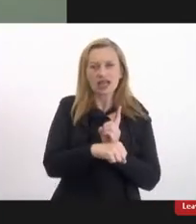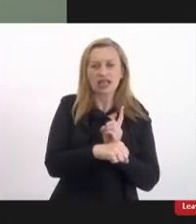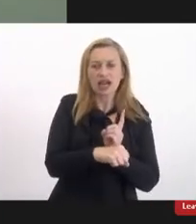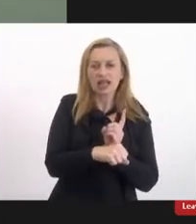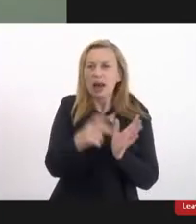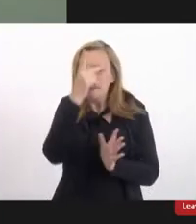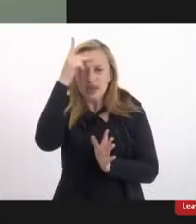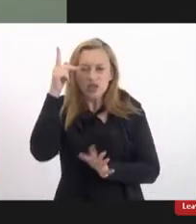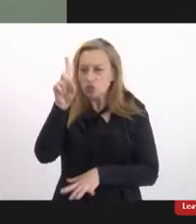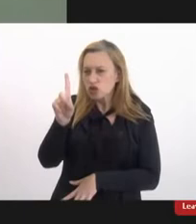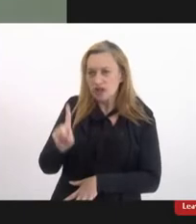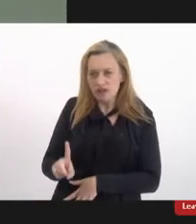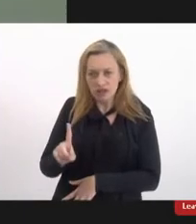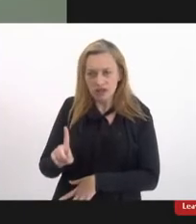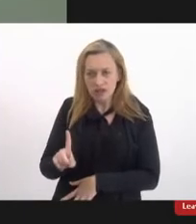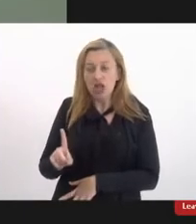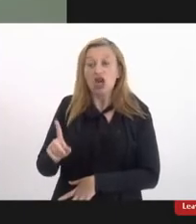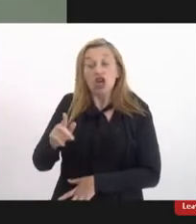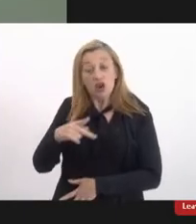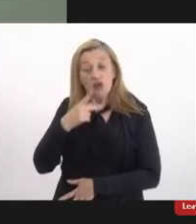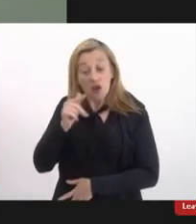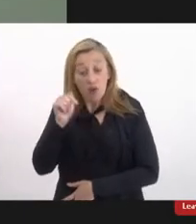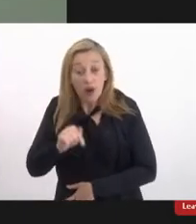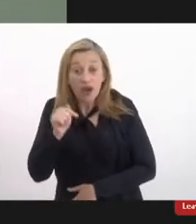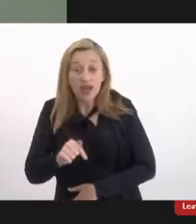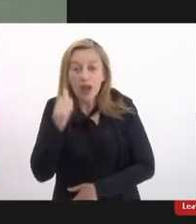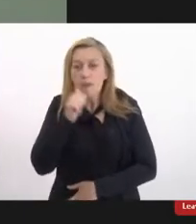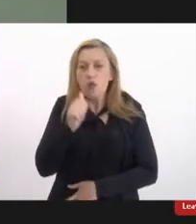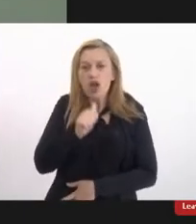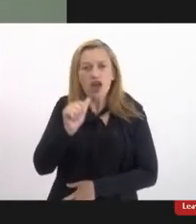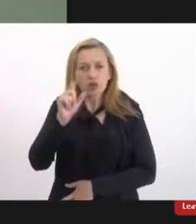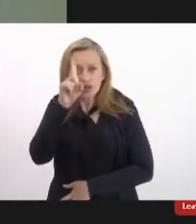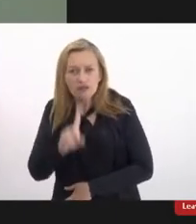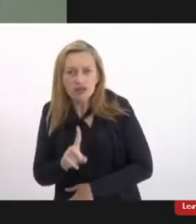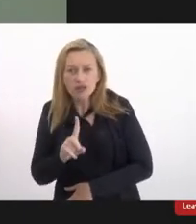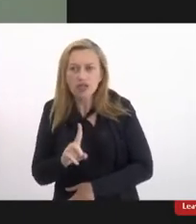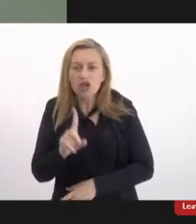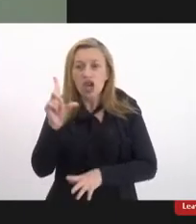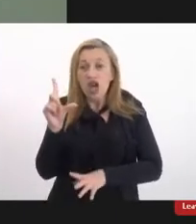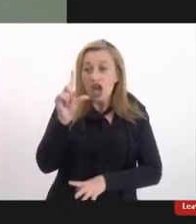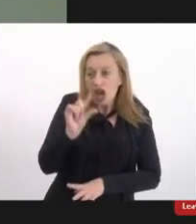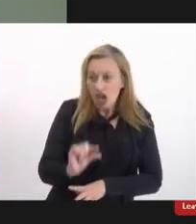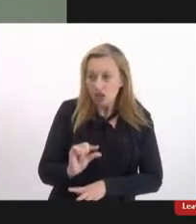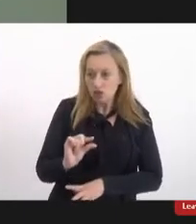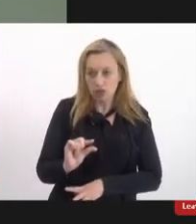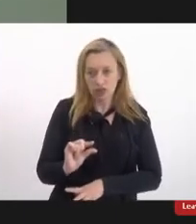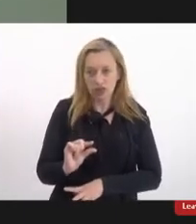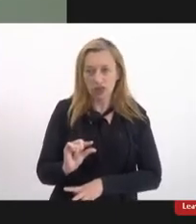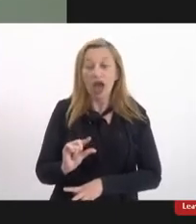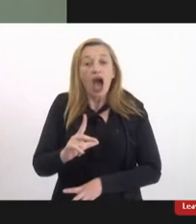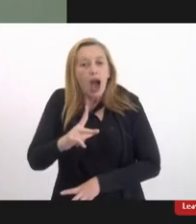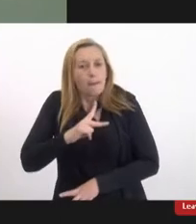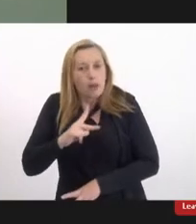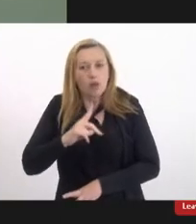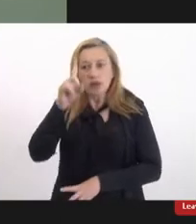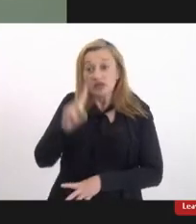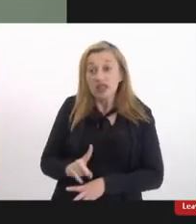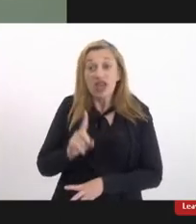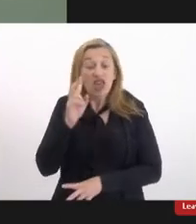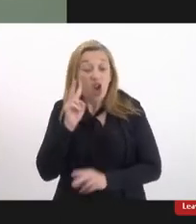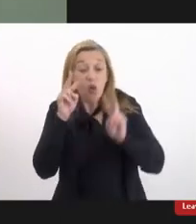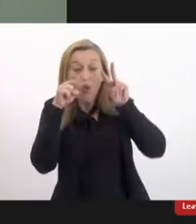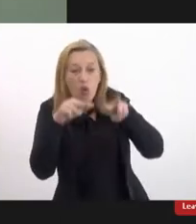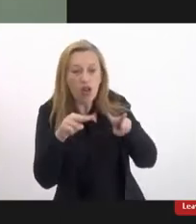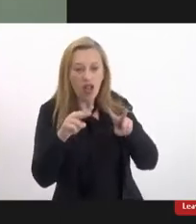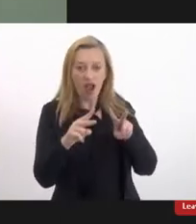pessoa com deficiência e aqui eu faço um recorte para a mulher com deficiência reduzindo a própria deficiência e é esse olhar